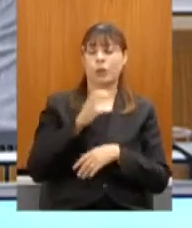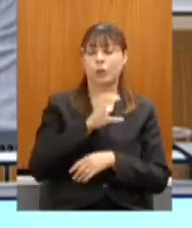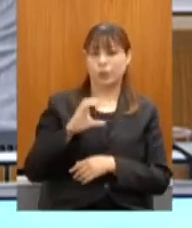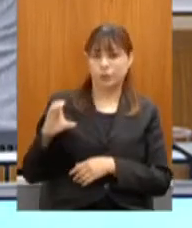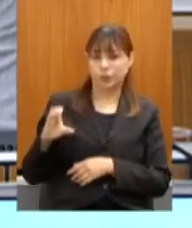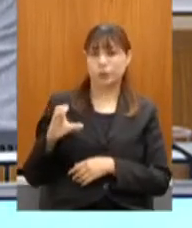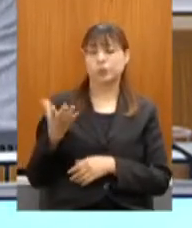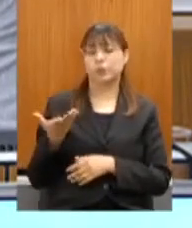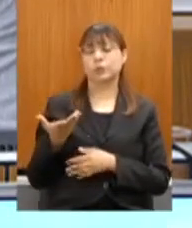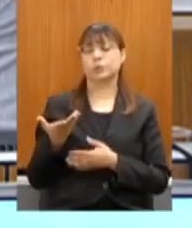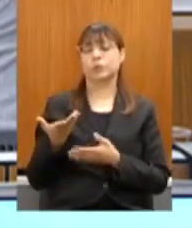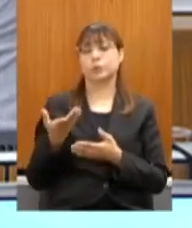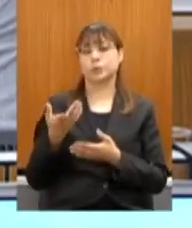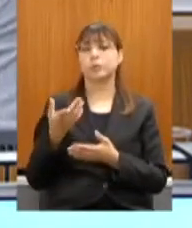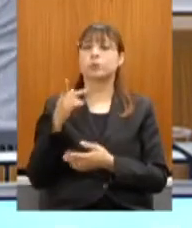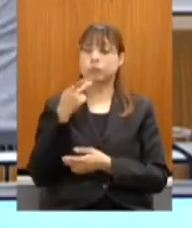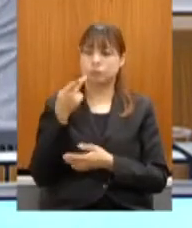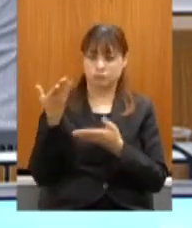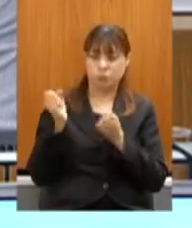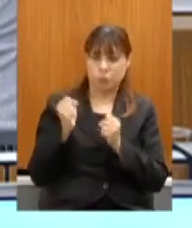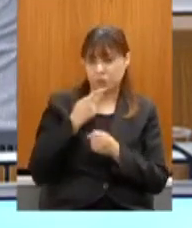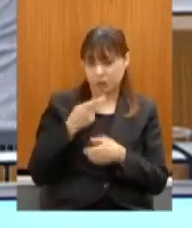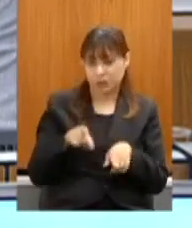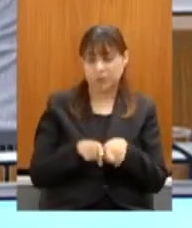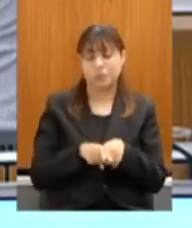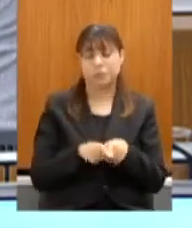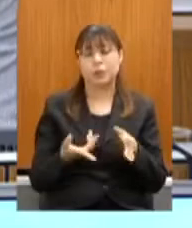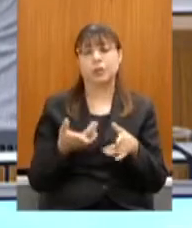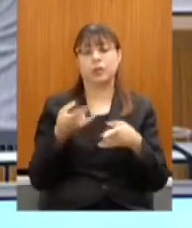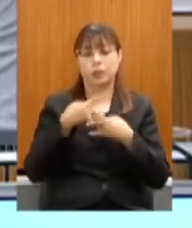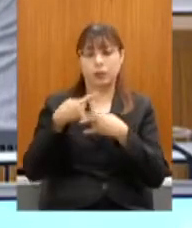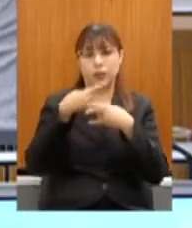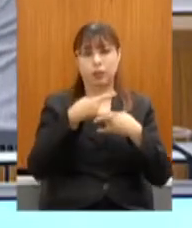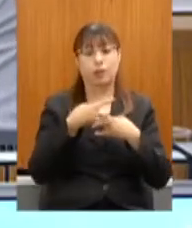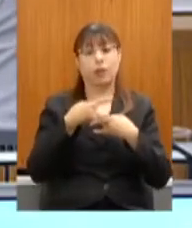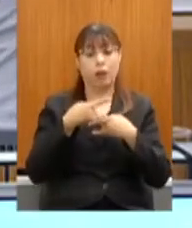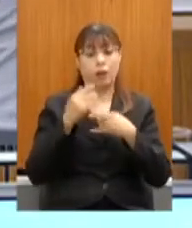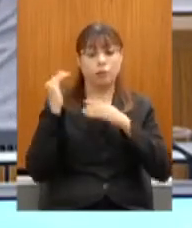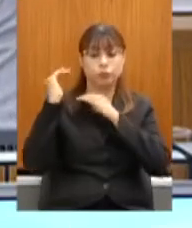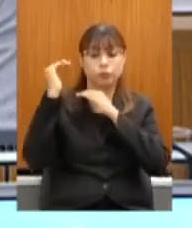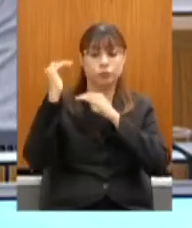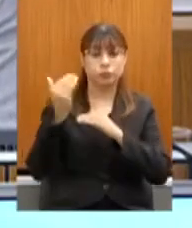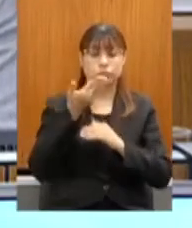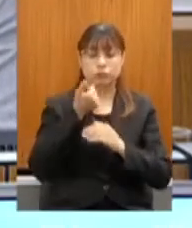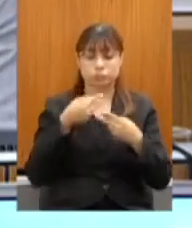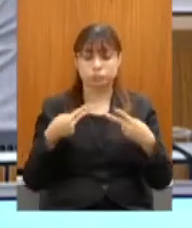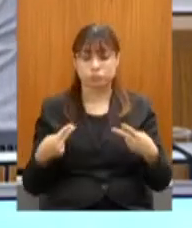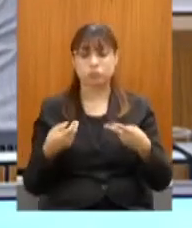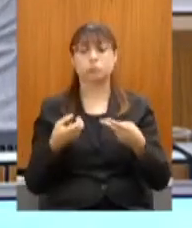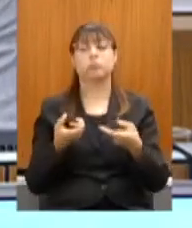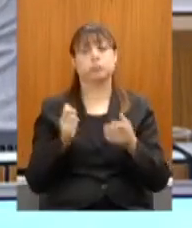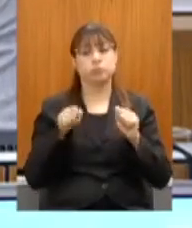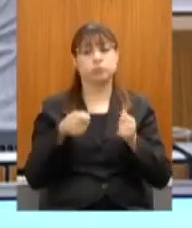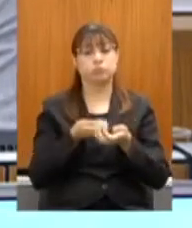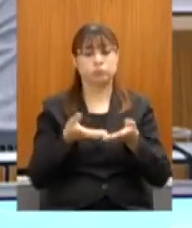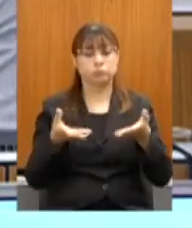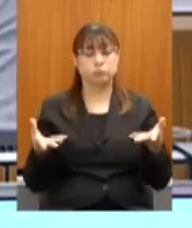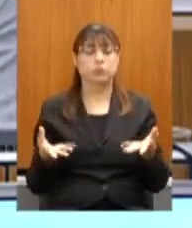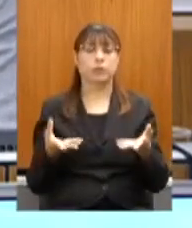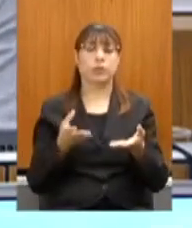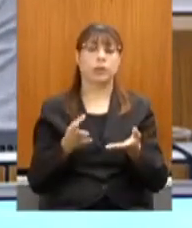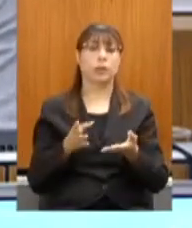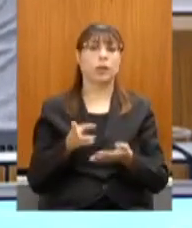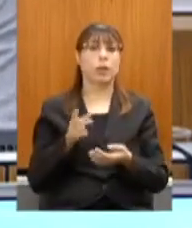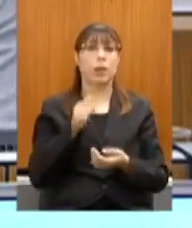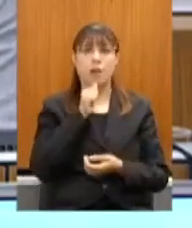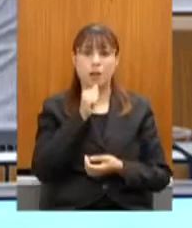subsecretário, as lives aconteciam e os recursos alimentavam a distribuição de alimento. Ainda está